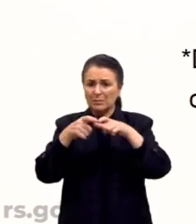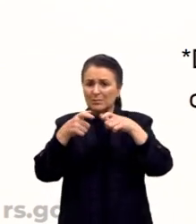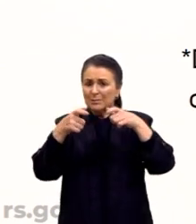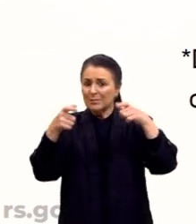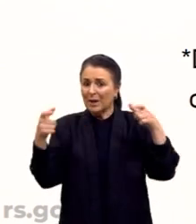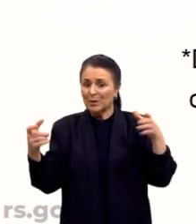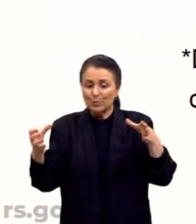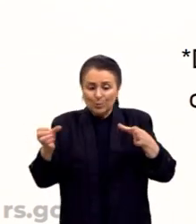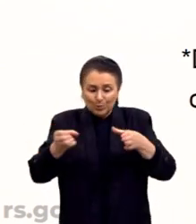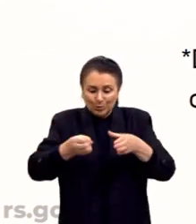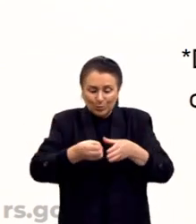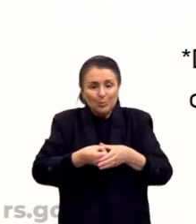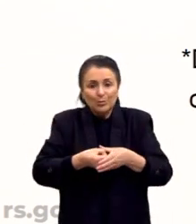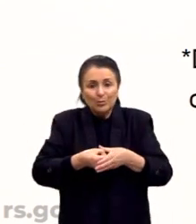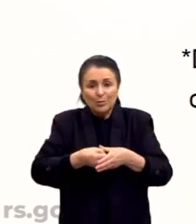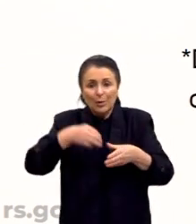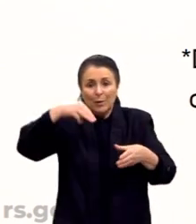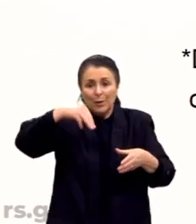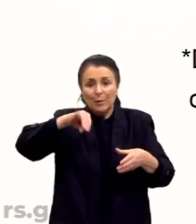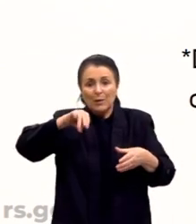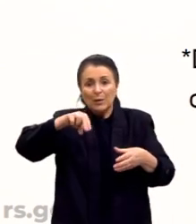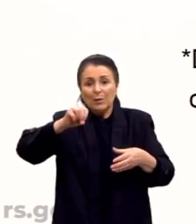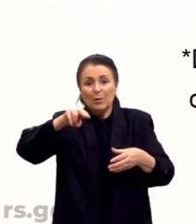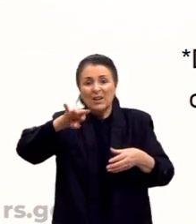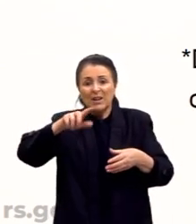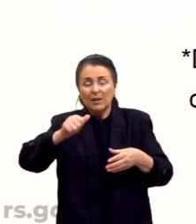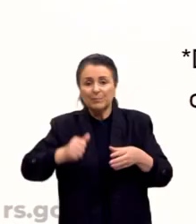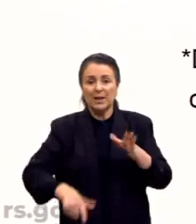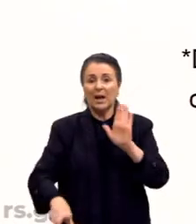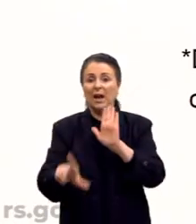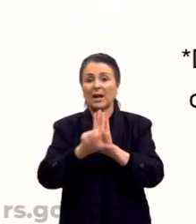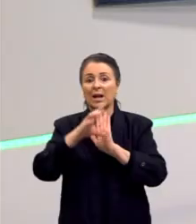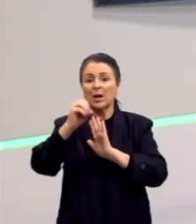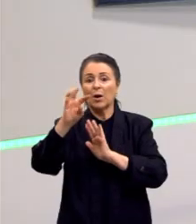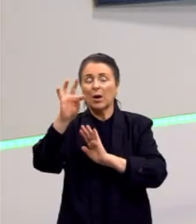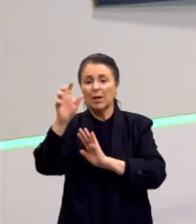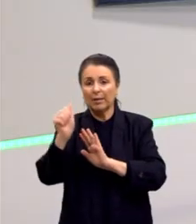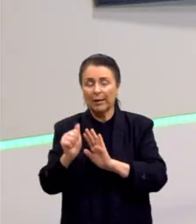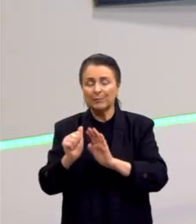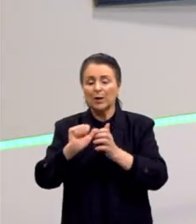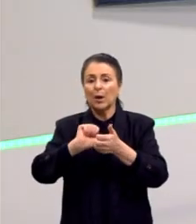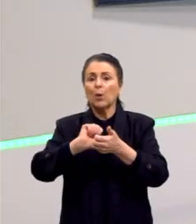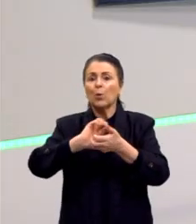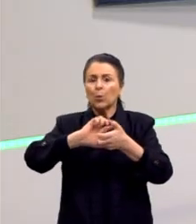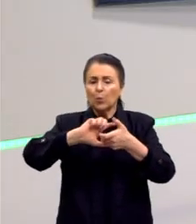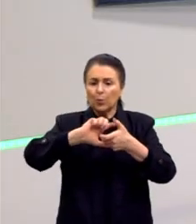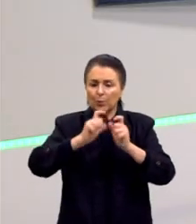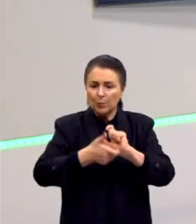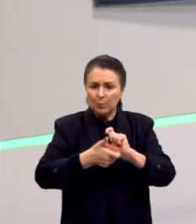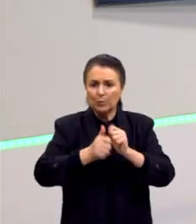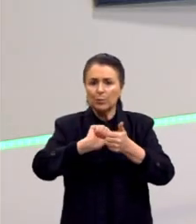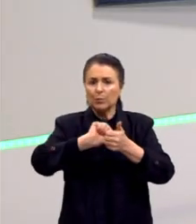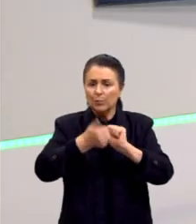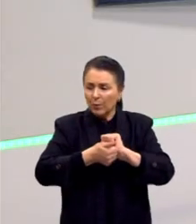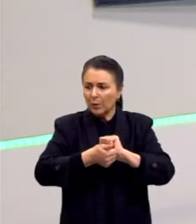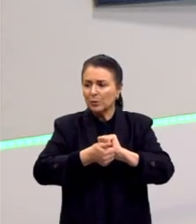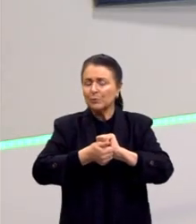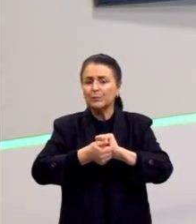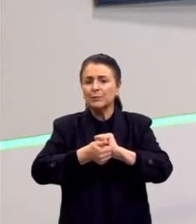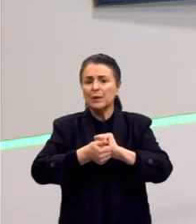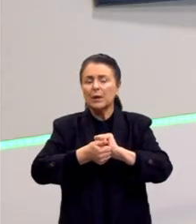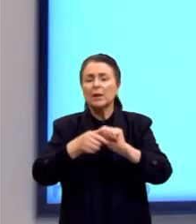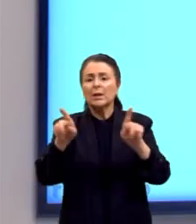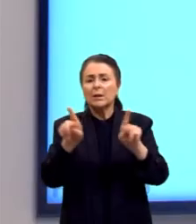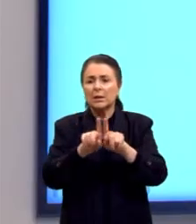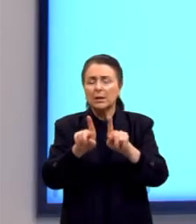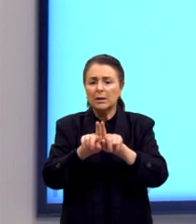minorias. A lei de cotas, o esporte, todas as questões, a lei